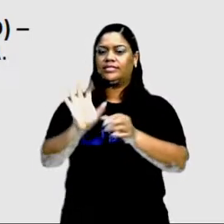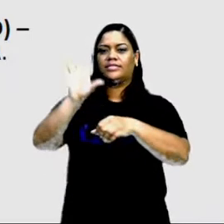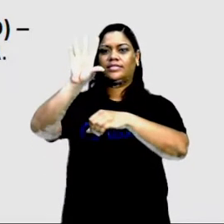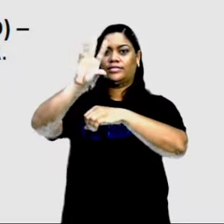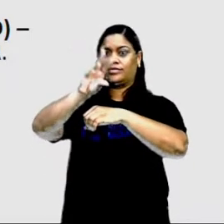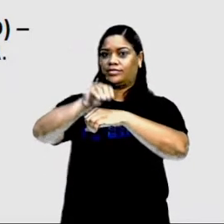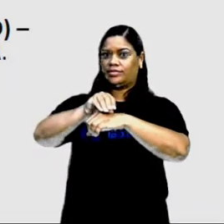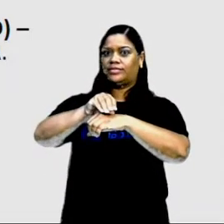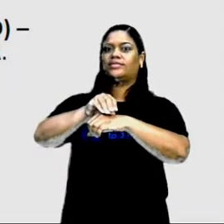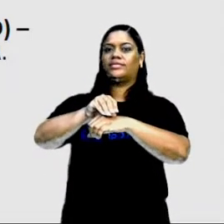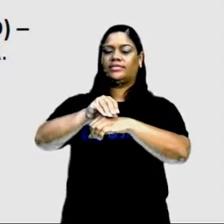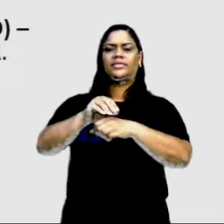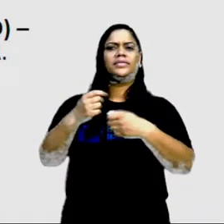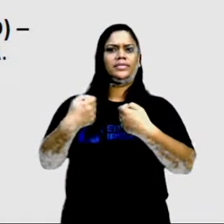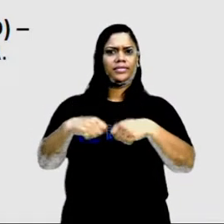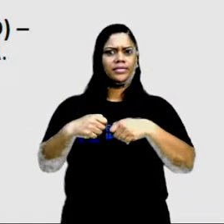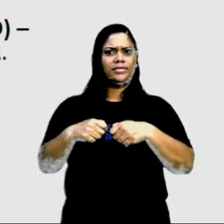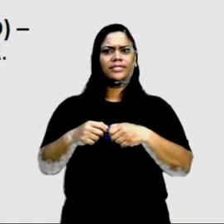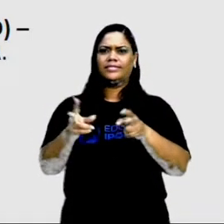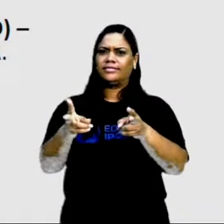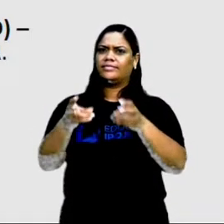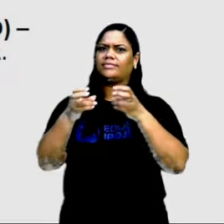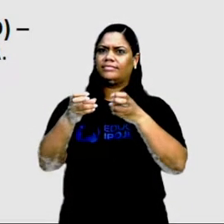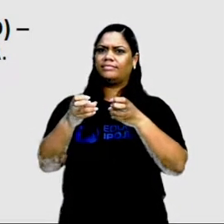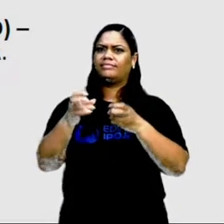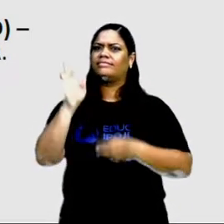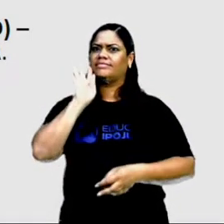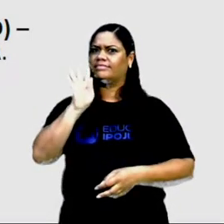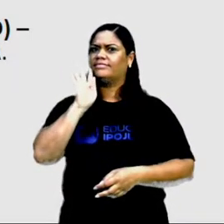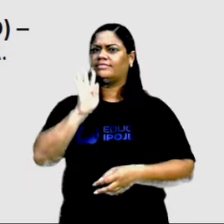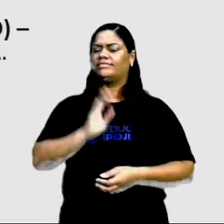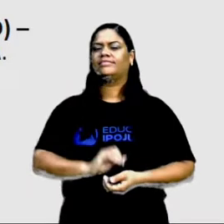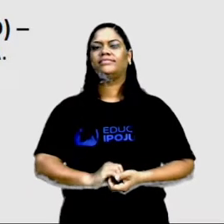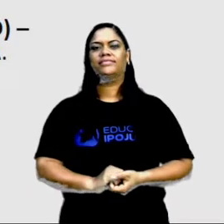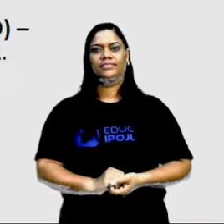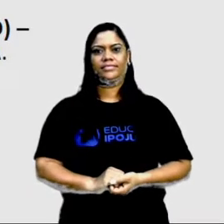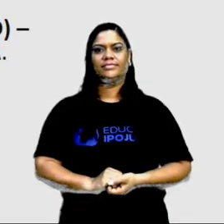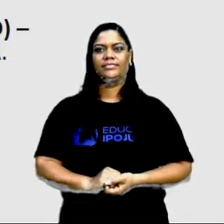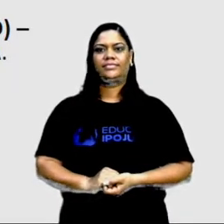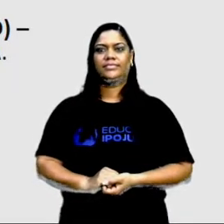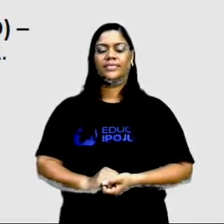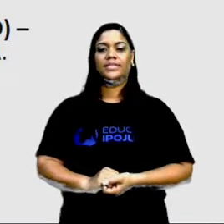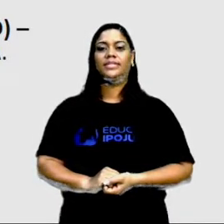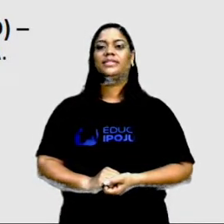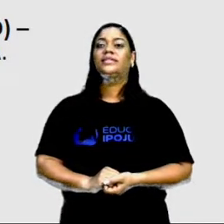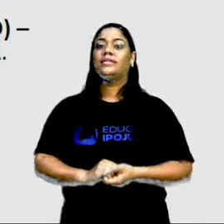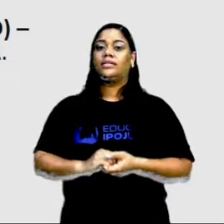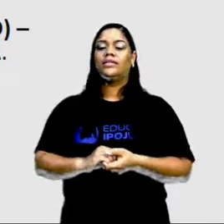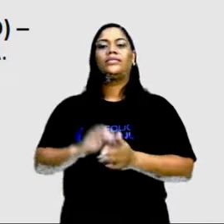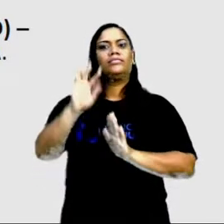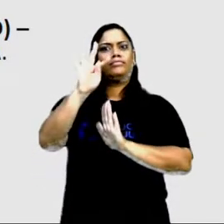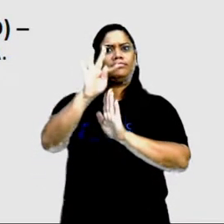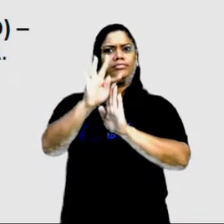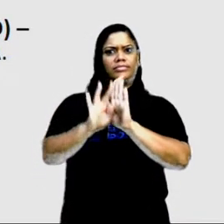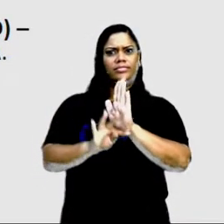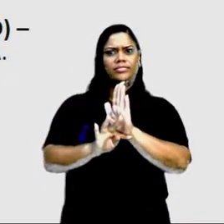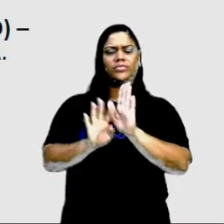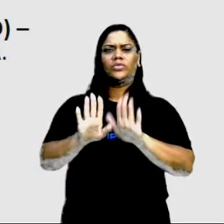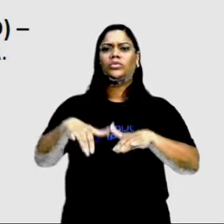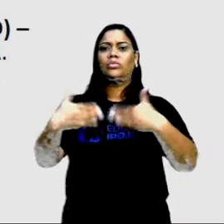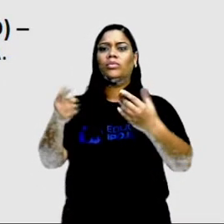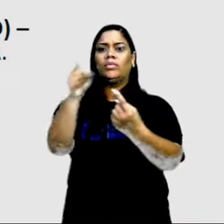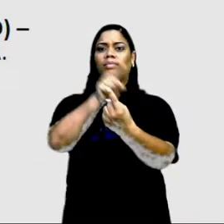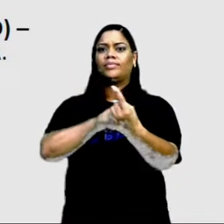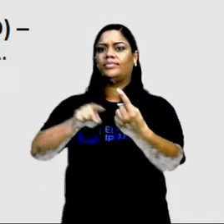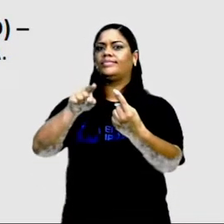fotografias e deve ser algo atraente e inusitado. O corpo do texto é o objetivo em si. Qual é o